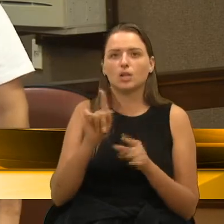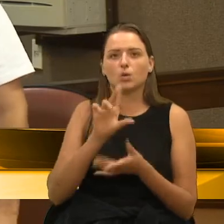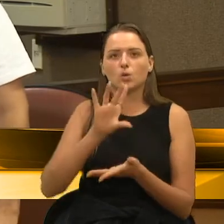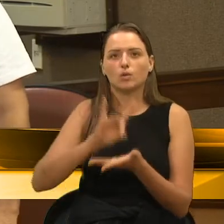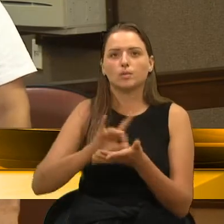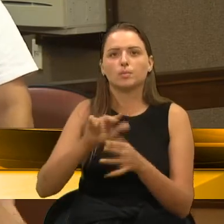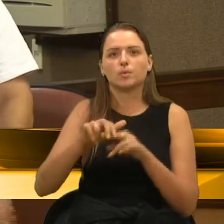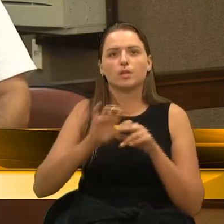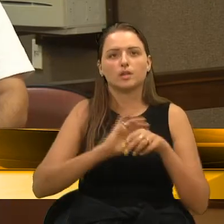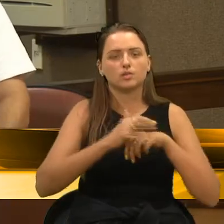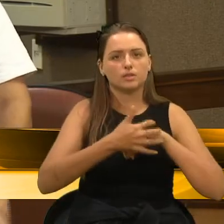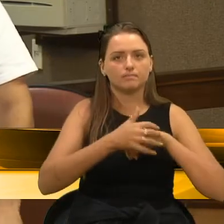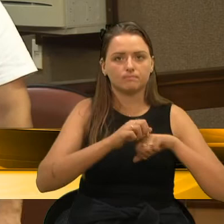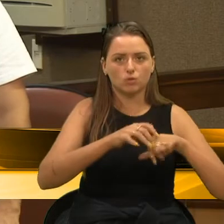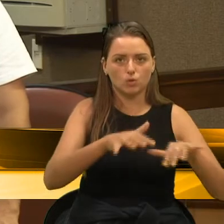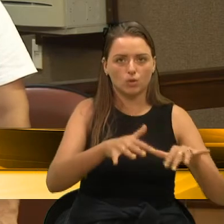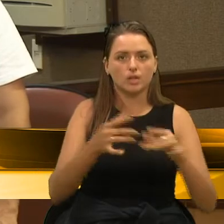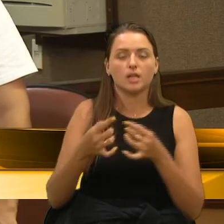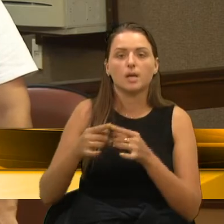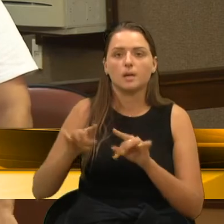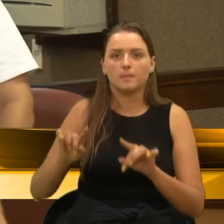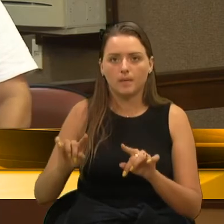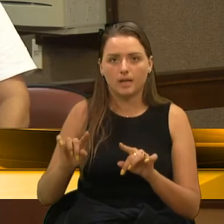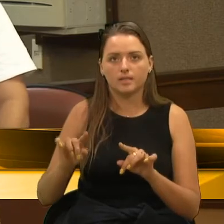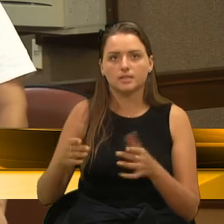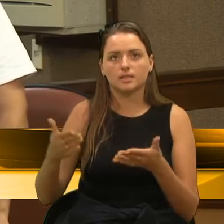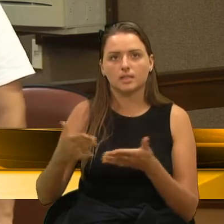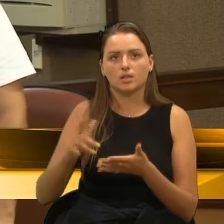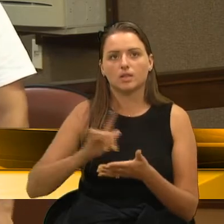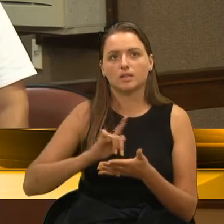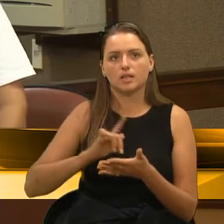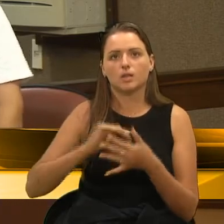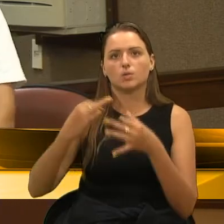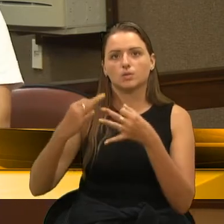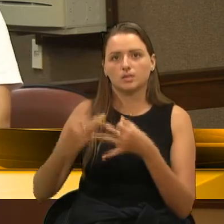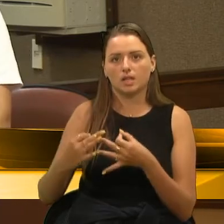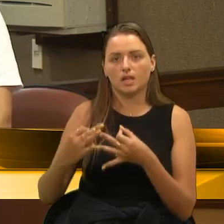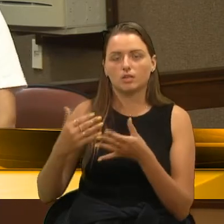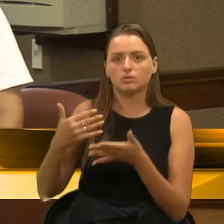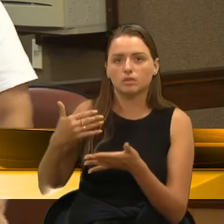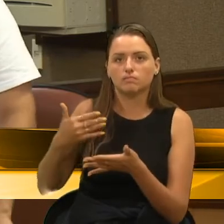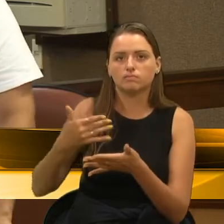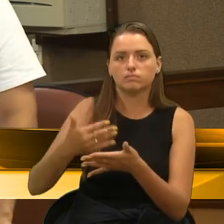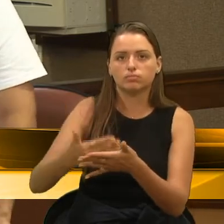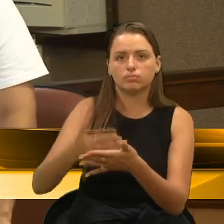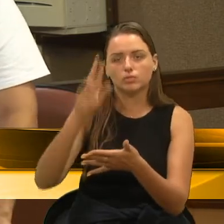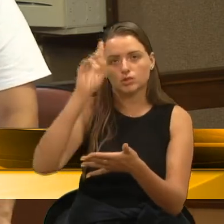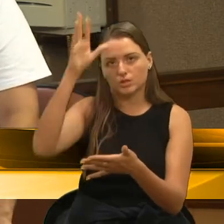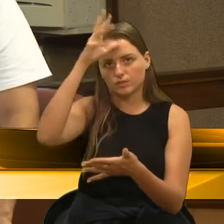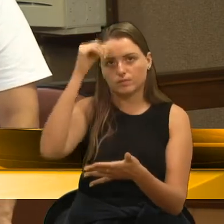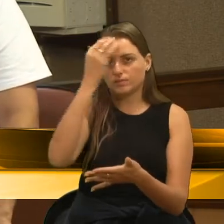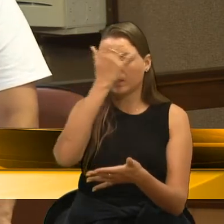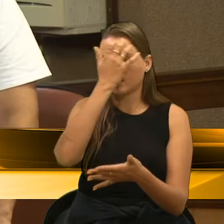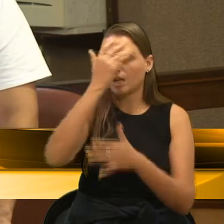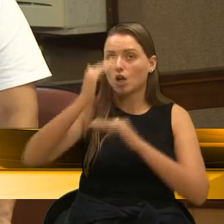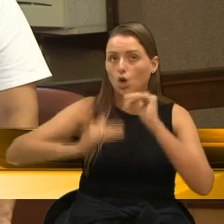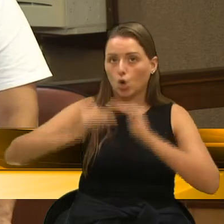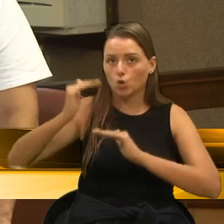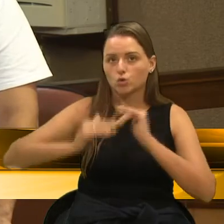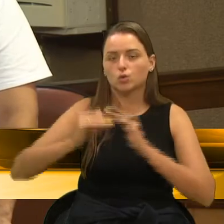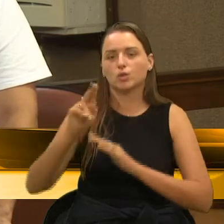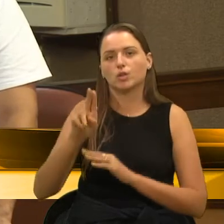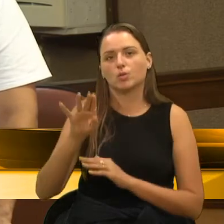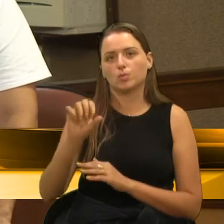do coronavírus. Mas agora, tenho certeza que será agora, enquanto prefeito de Ló, construirá a sua UBS na